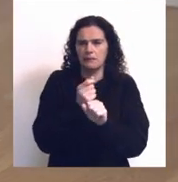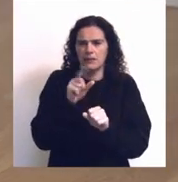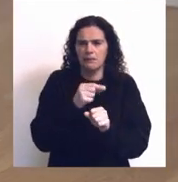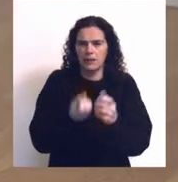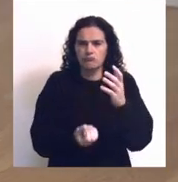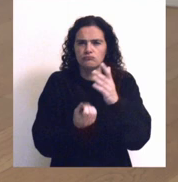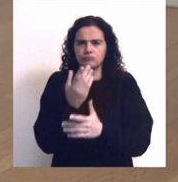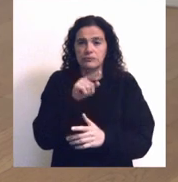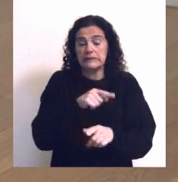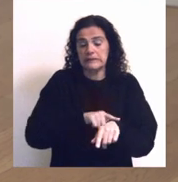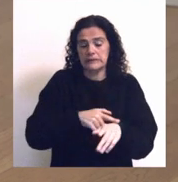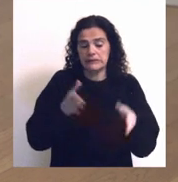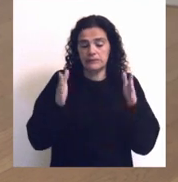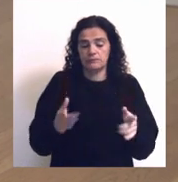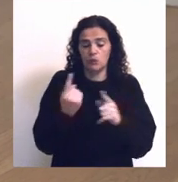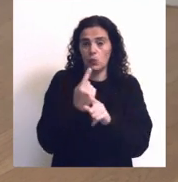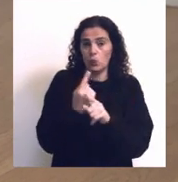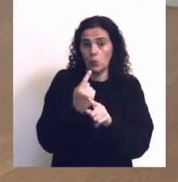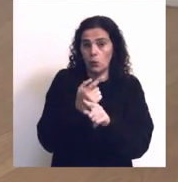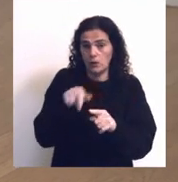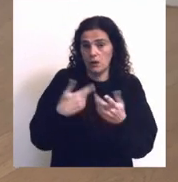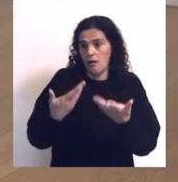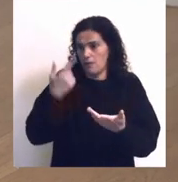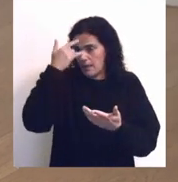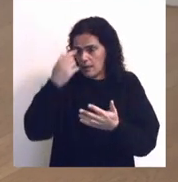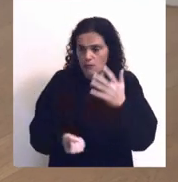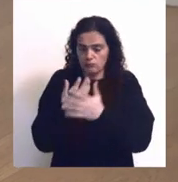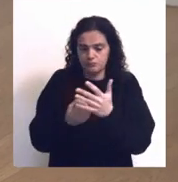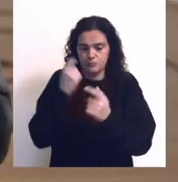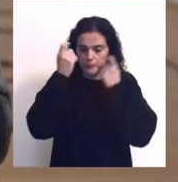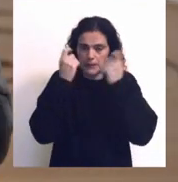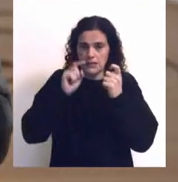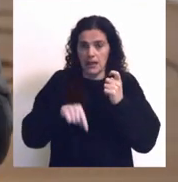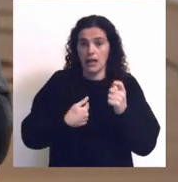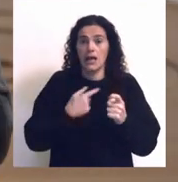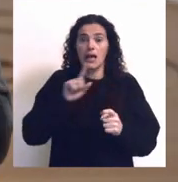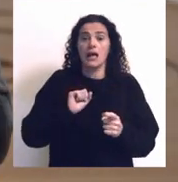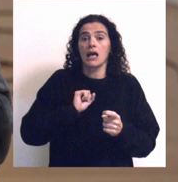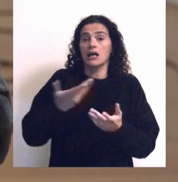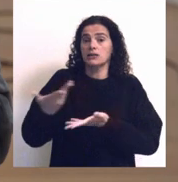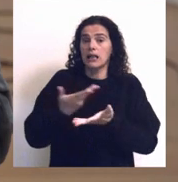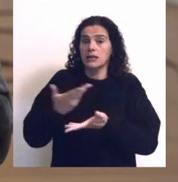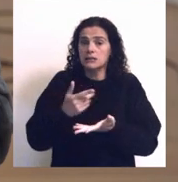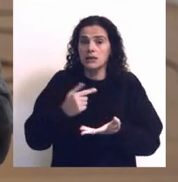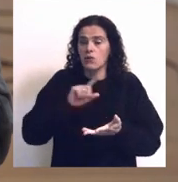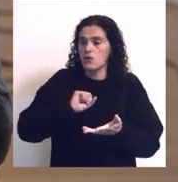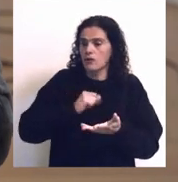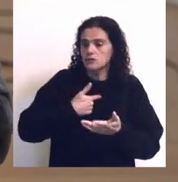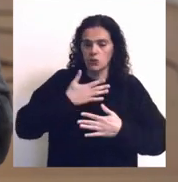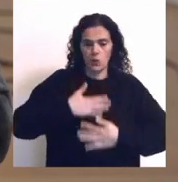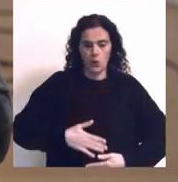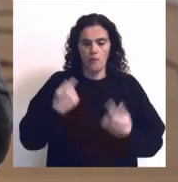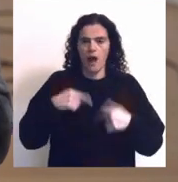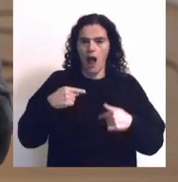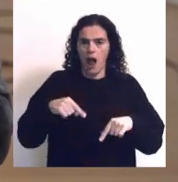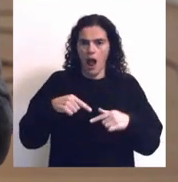construção no período em que as coisas estão a ser concebidas e pensadas. A nossa relação de corpo também